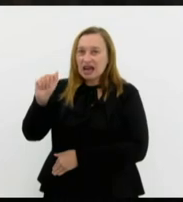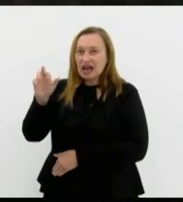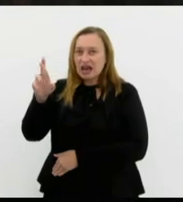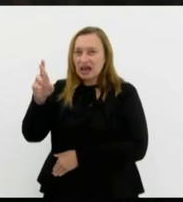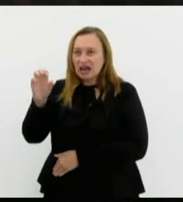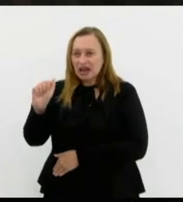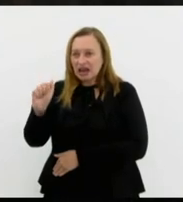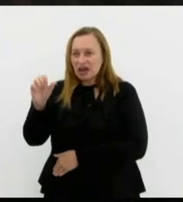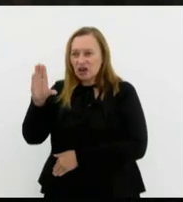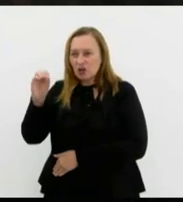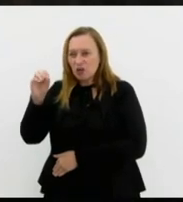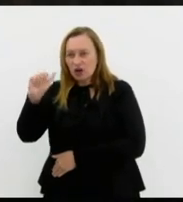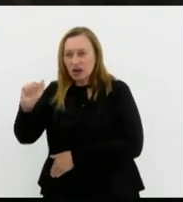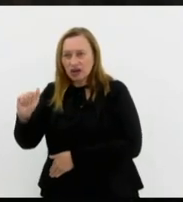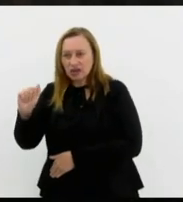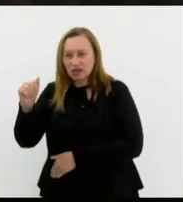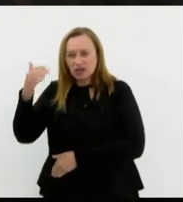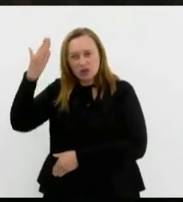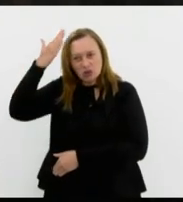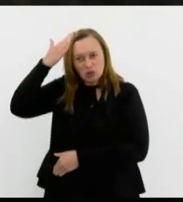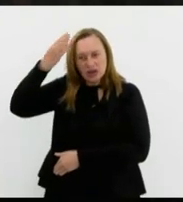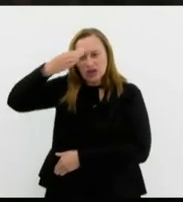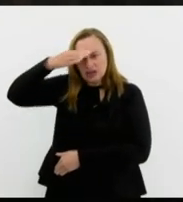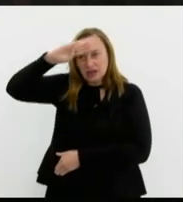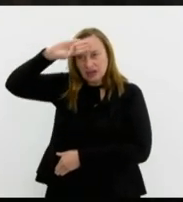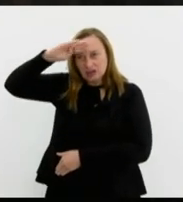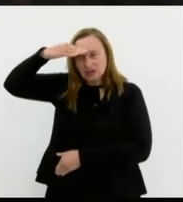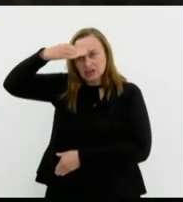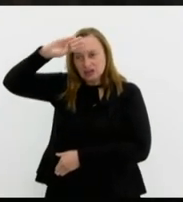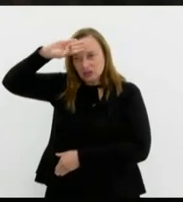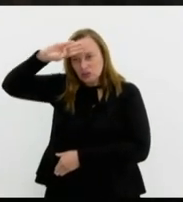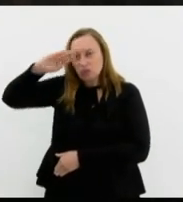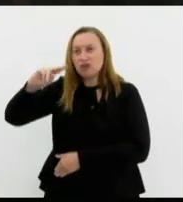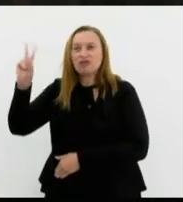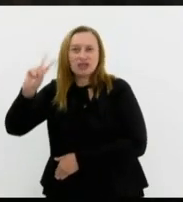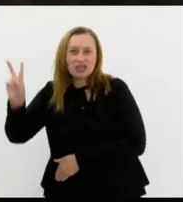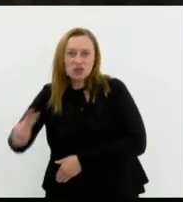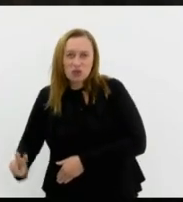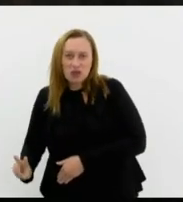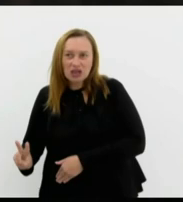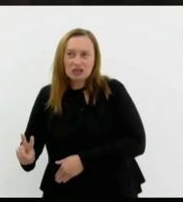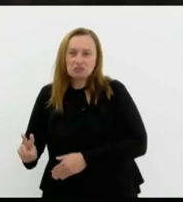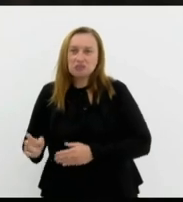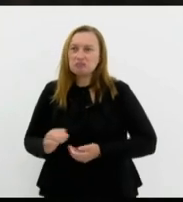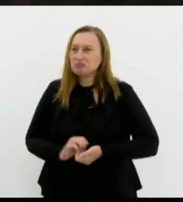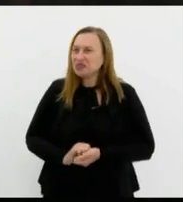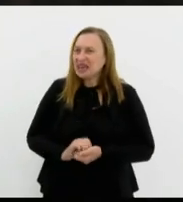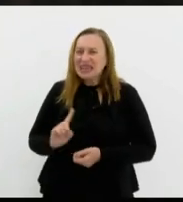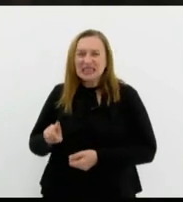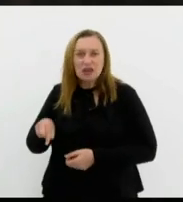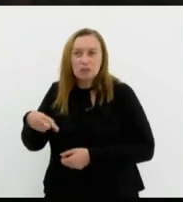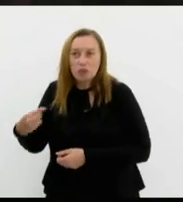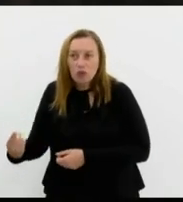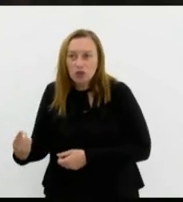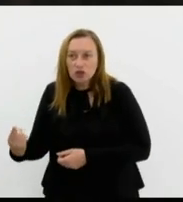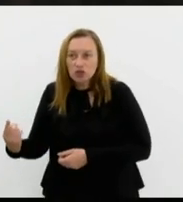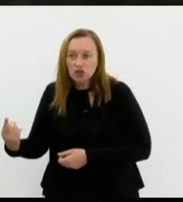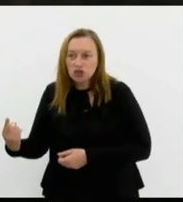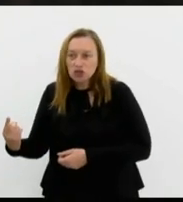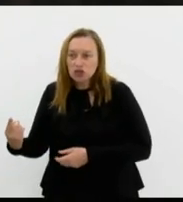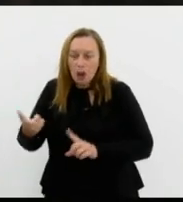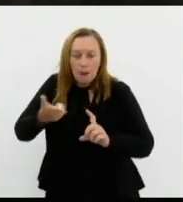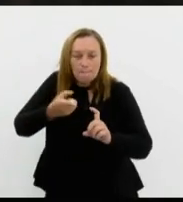da Venezuela chegando ao ponto depois de assassinado o líder